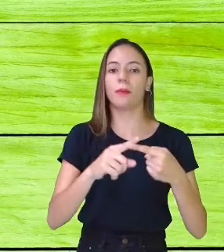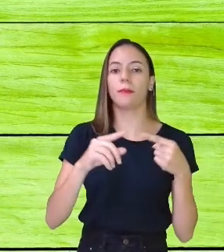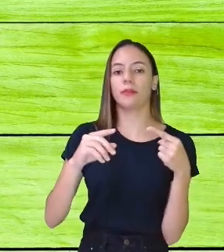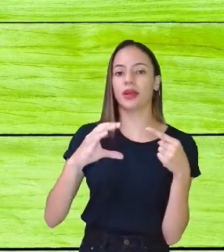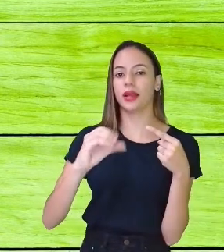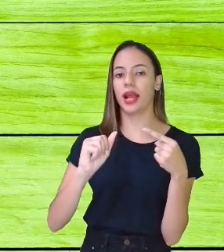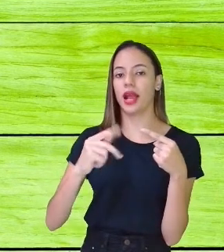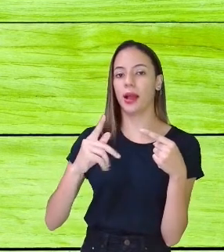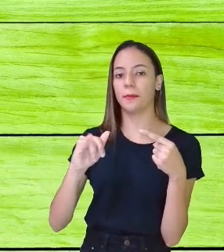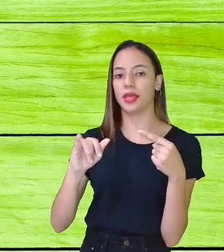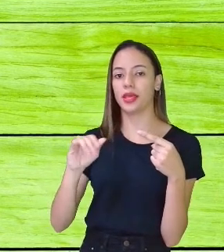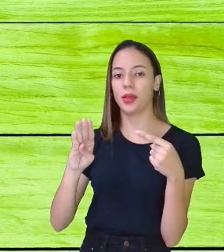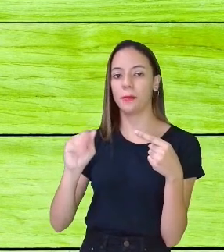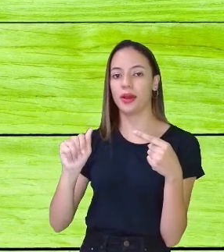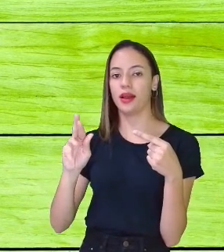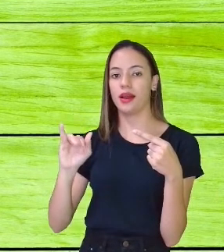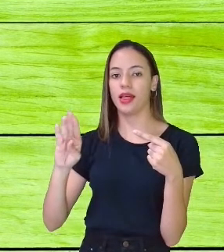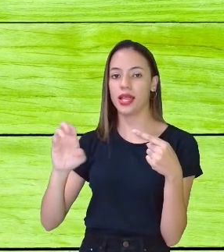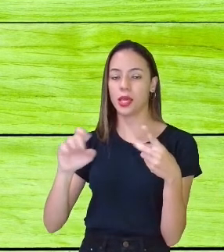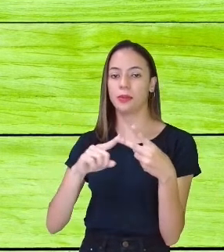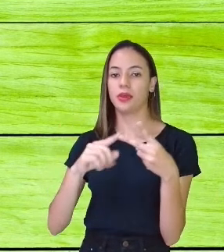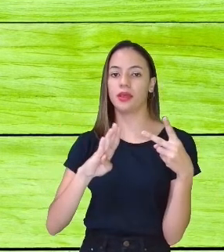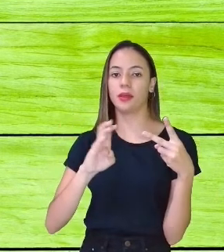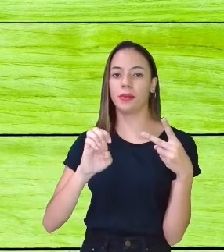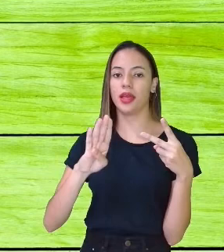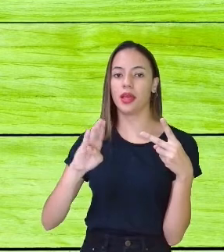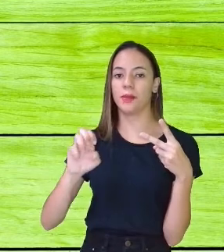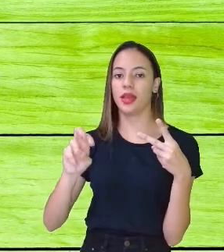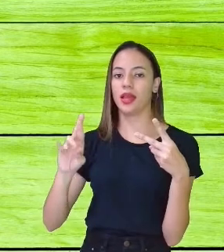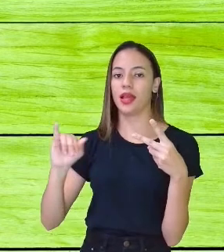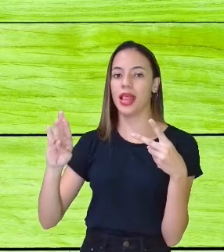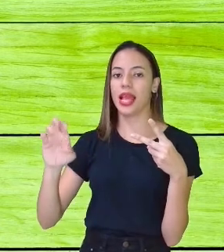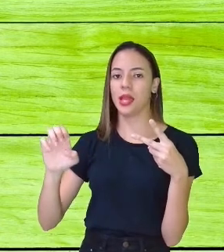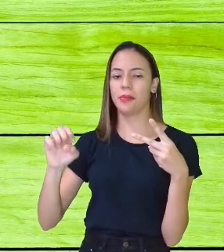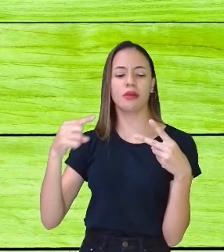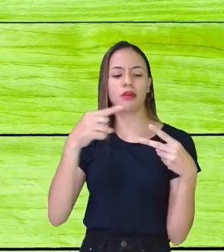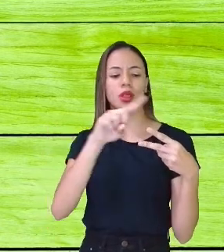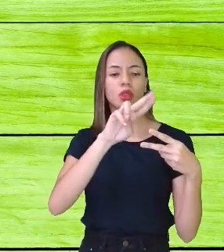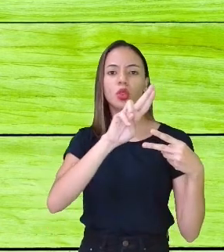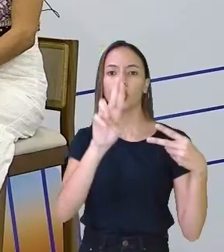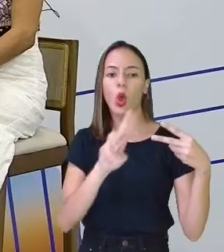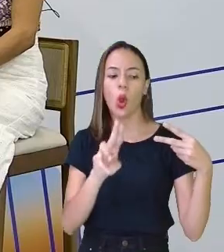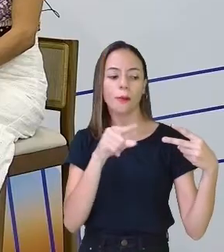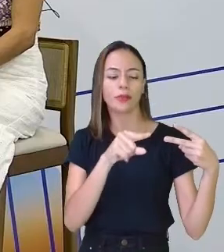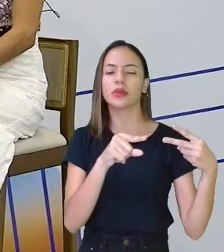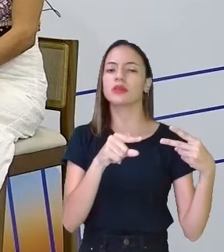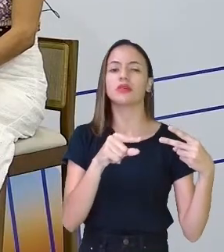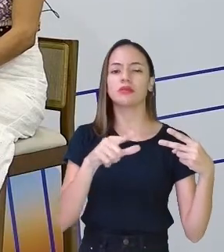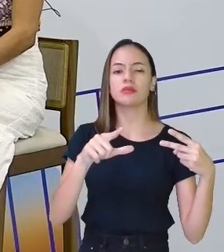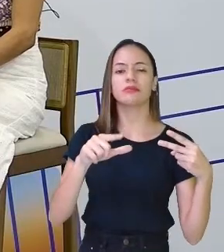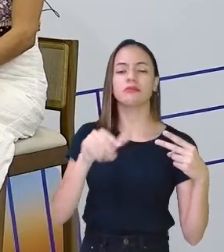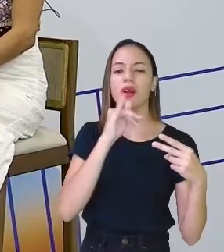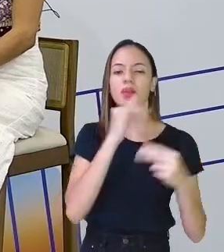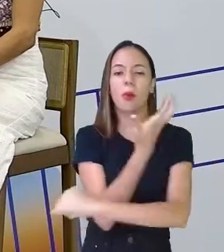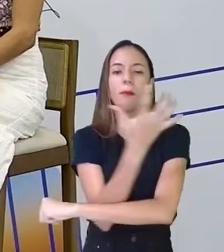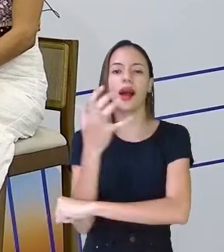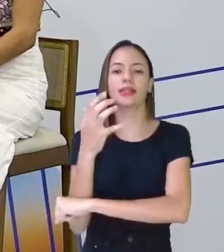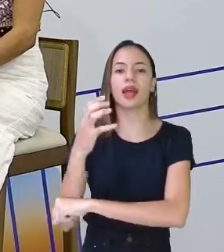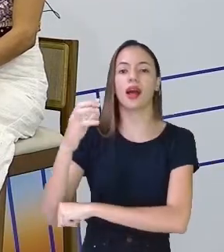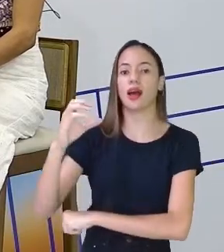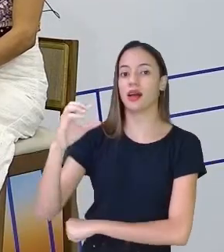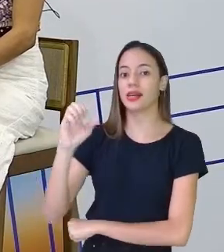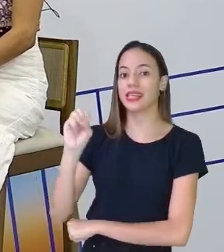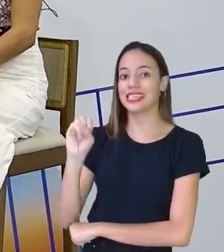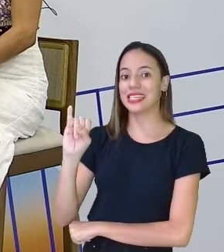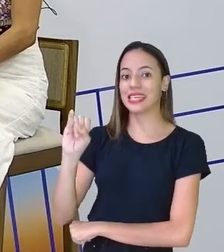e outros afluentes, recebem o nome de mata ciliar, professora Nibia. Sabe por quê? Porque